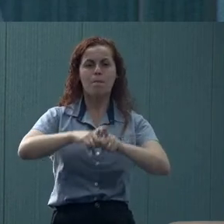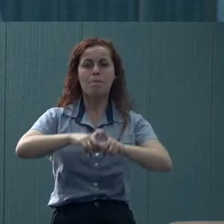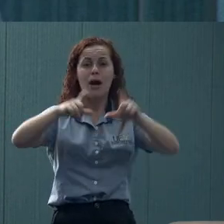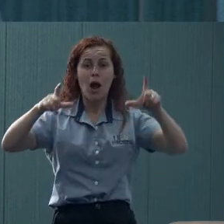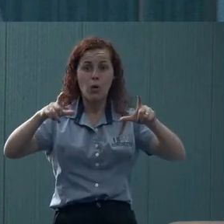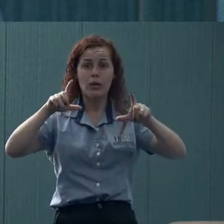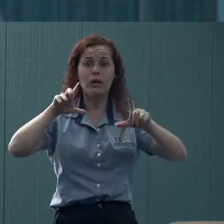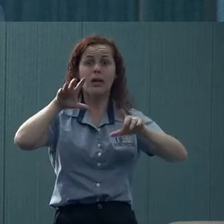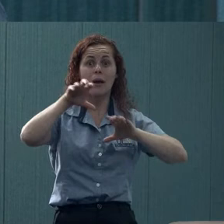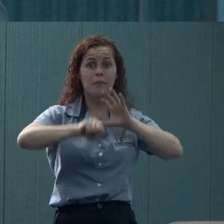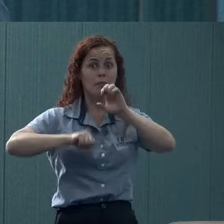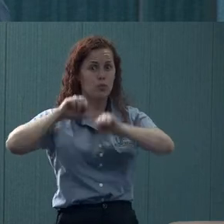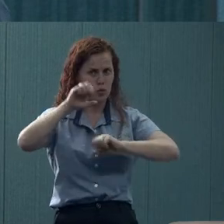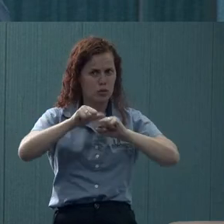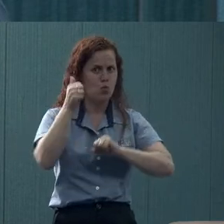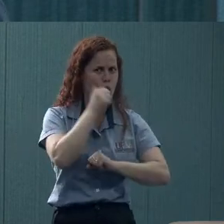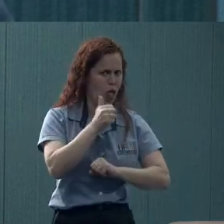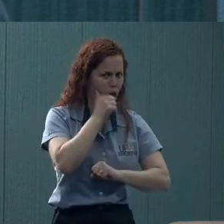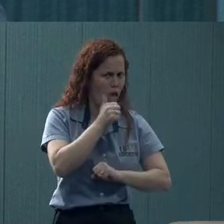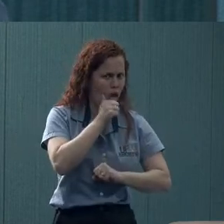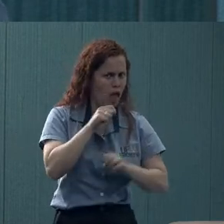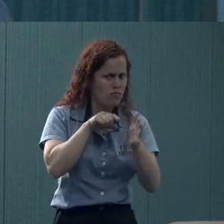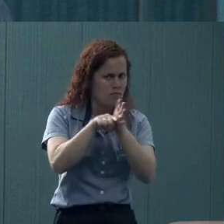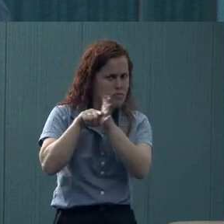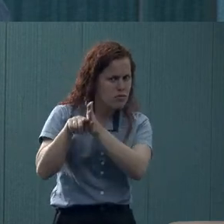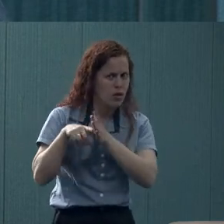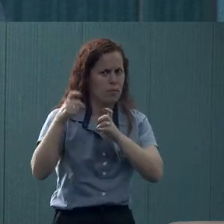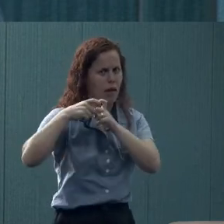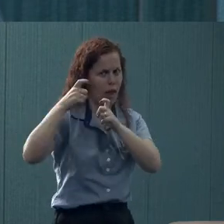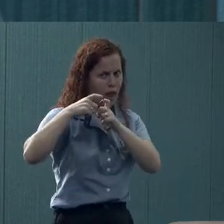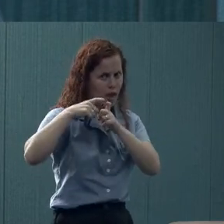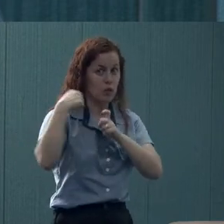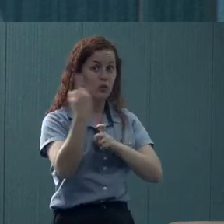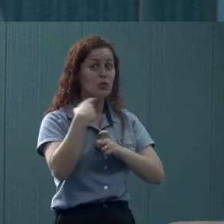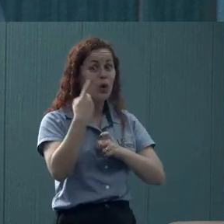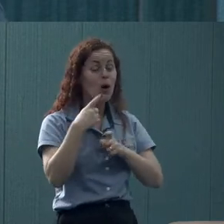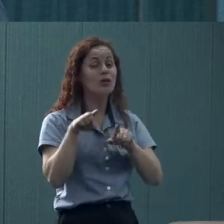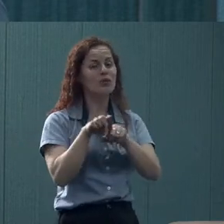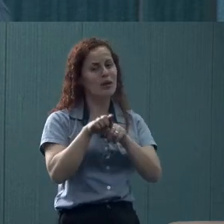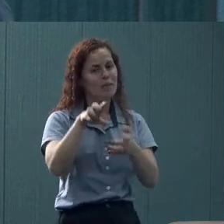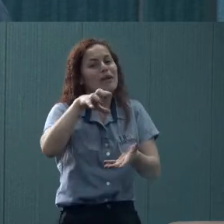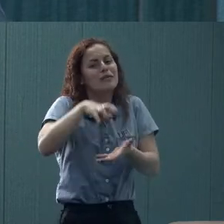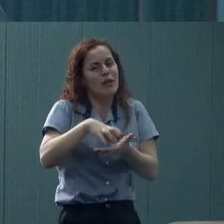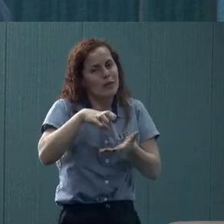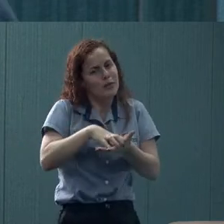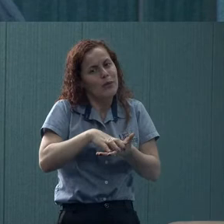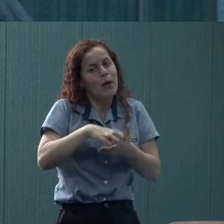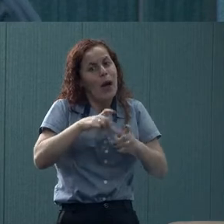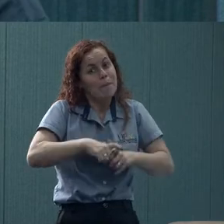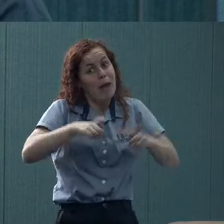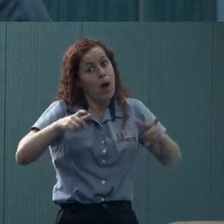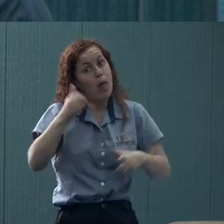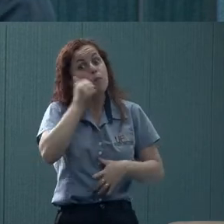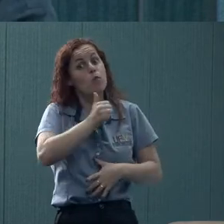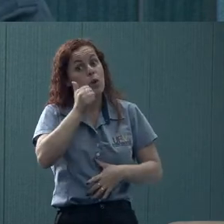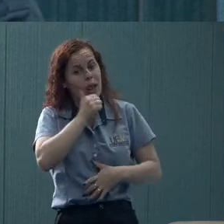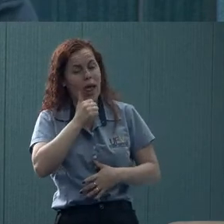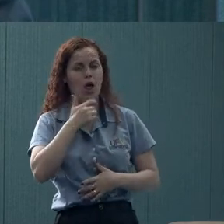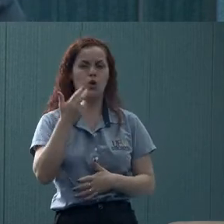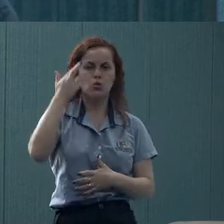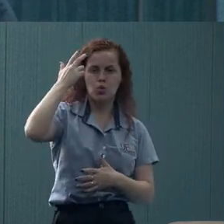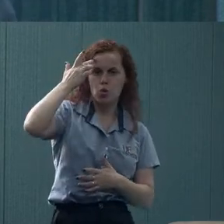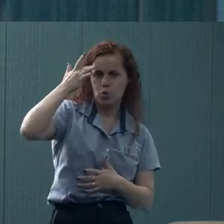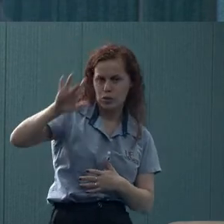busca por mulheres. E o nosso setor também se destaca um pouco nisso. Eu não sei exatamente o percentual